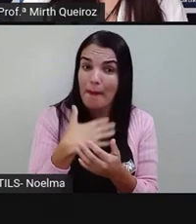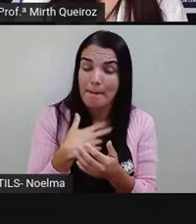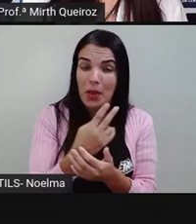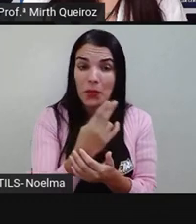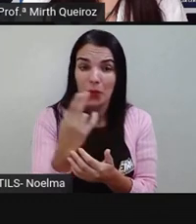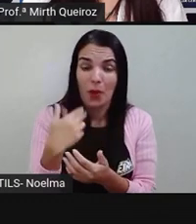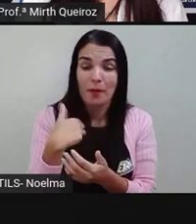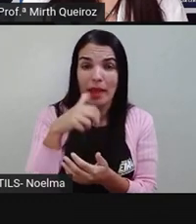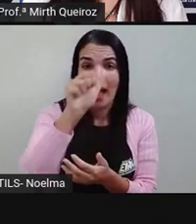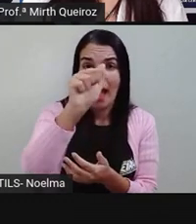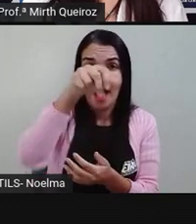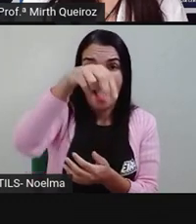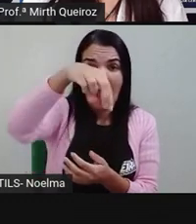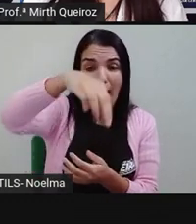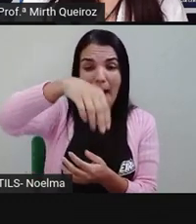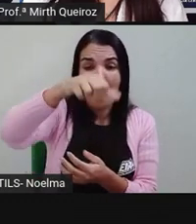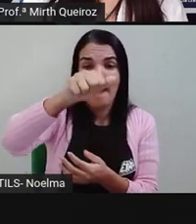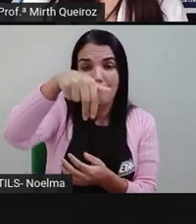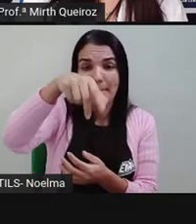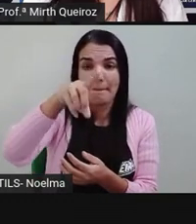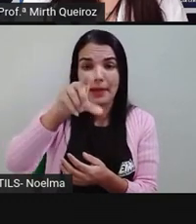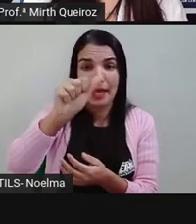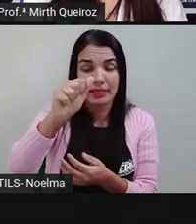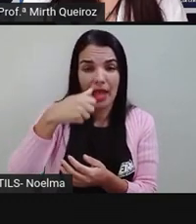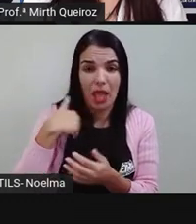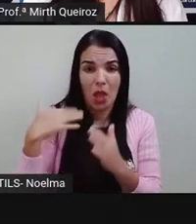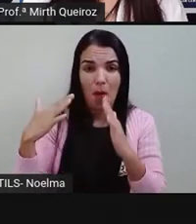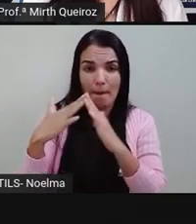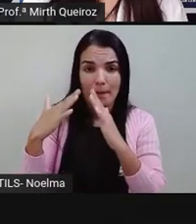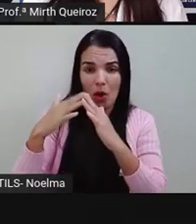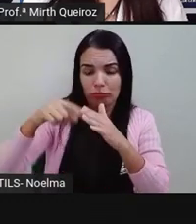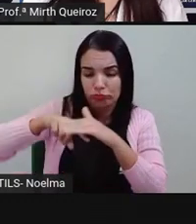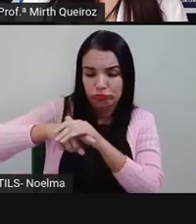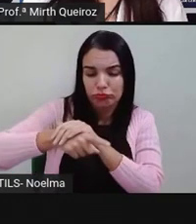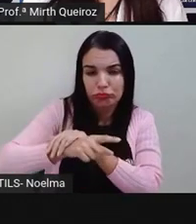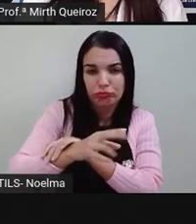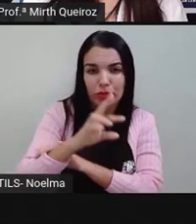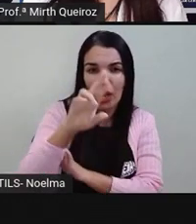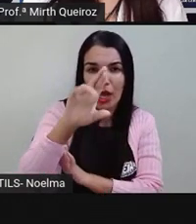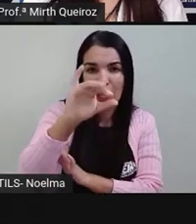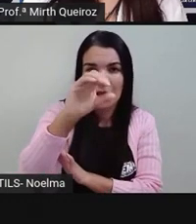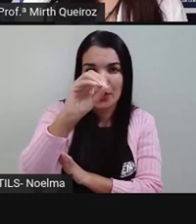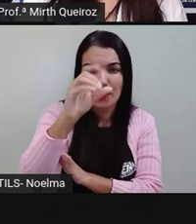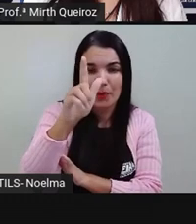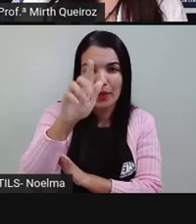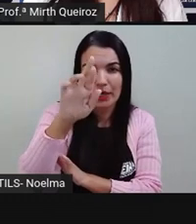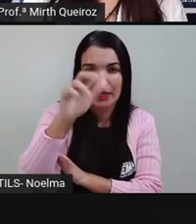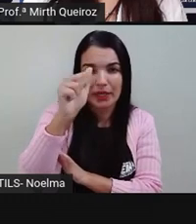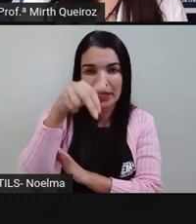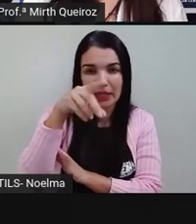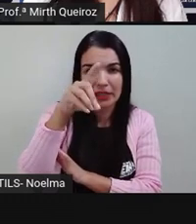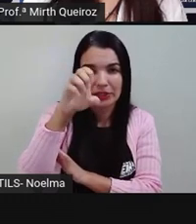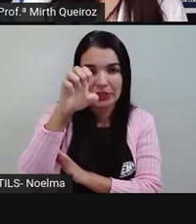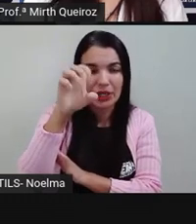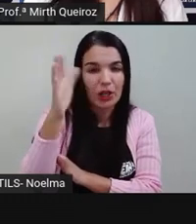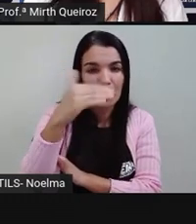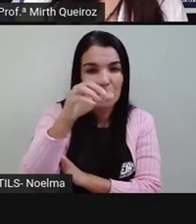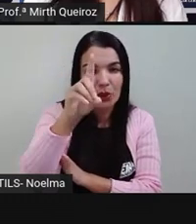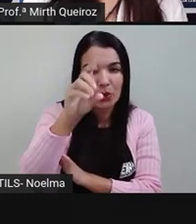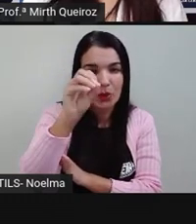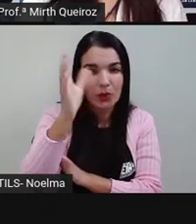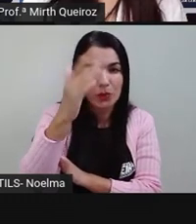Meu nome é Amanda. Eu moro no interior do Rio Grande do Sul, onde é muito comum a presença de plantas rasteiras e